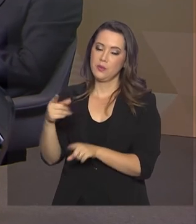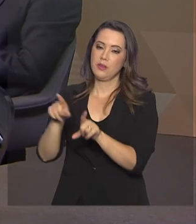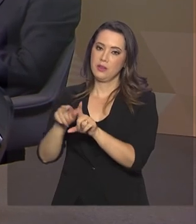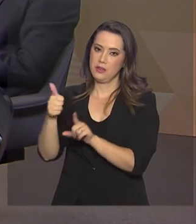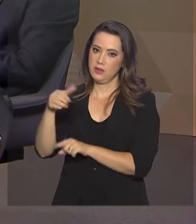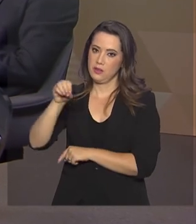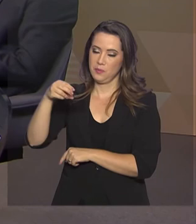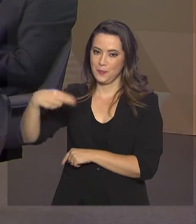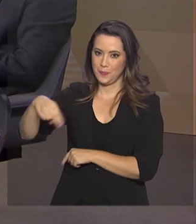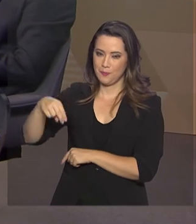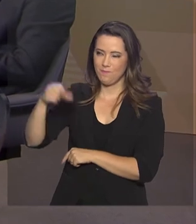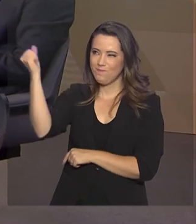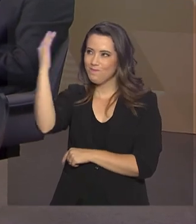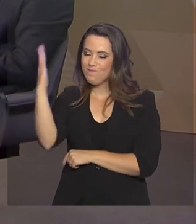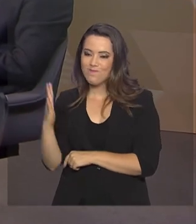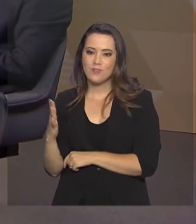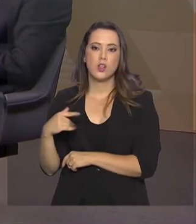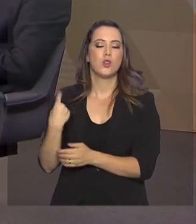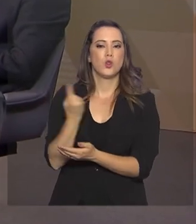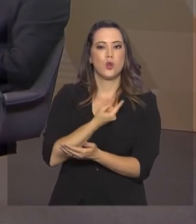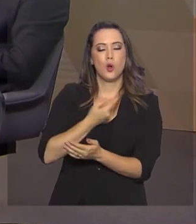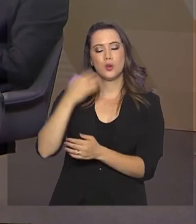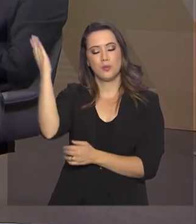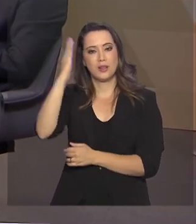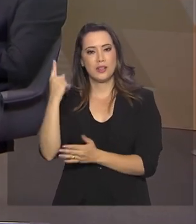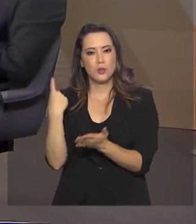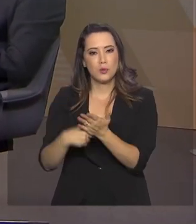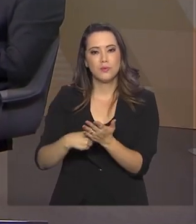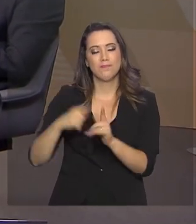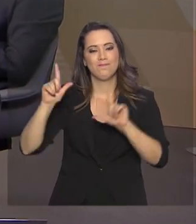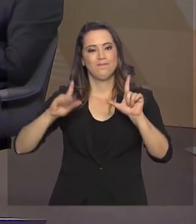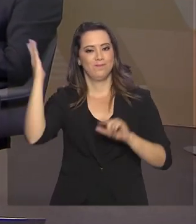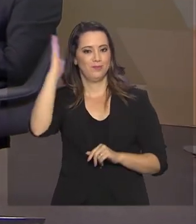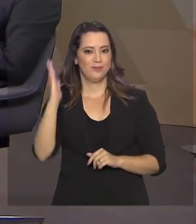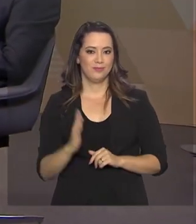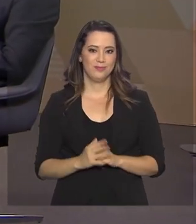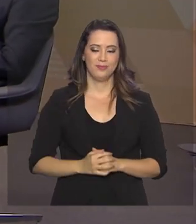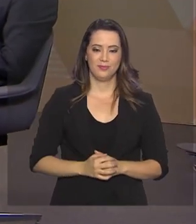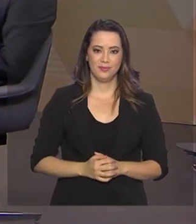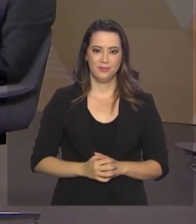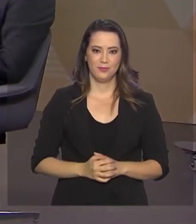3 e 10 de novembro. E o Brasil continua em pauta aqui na TV Brasil.